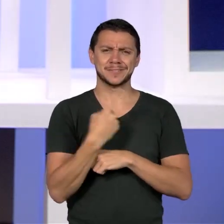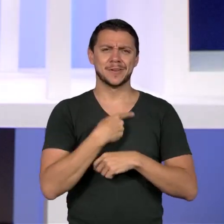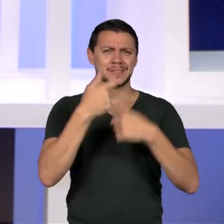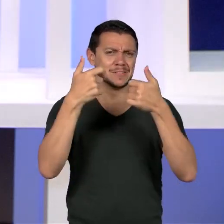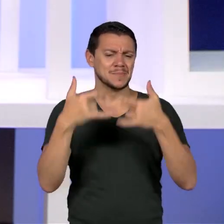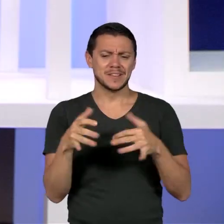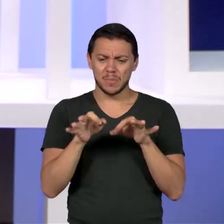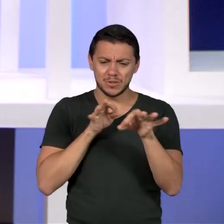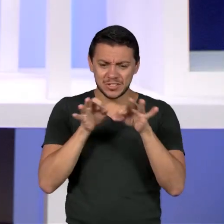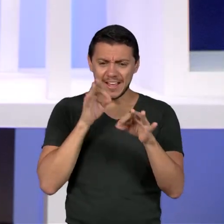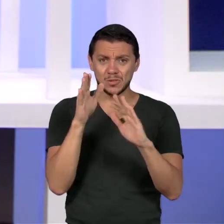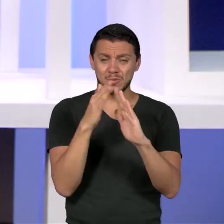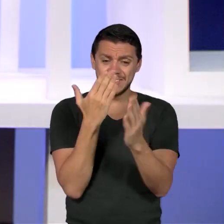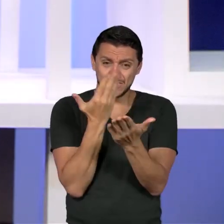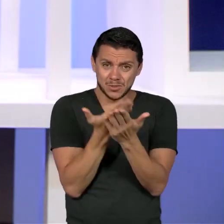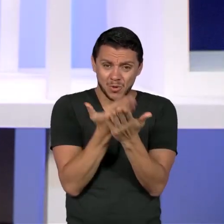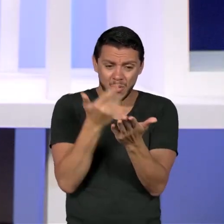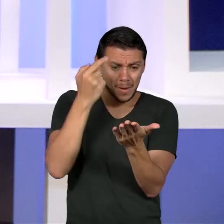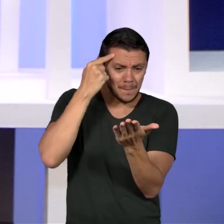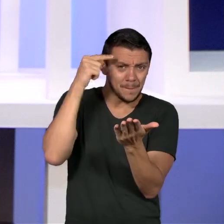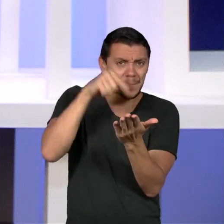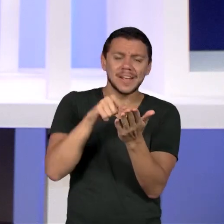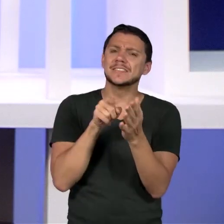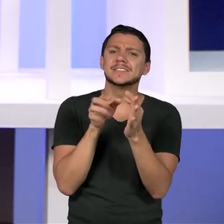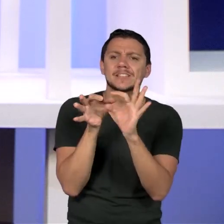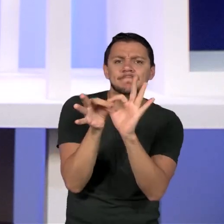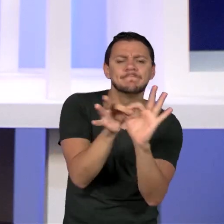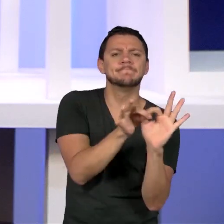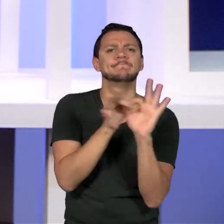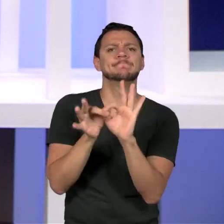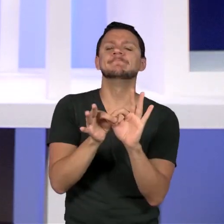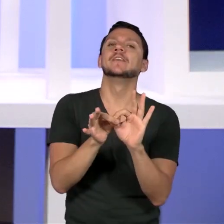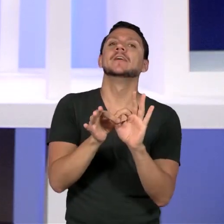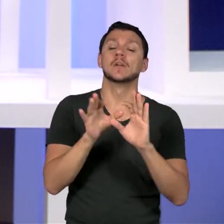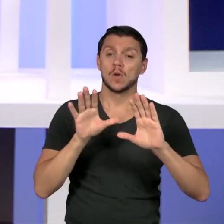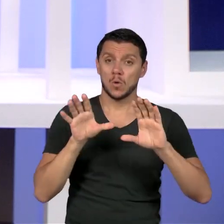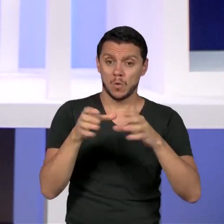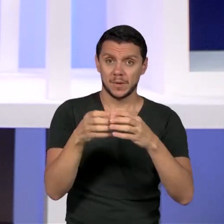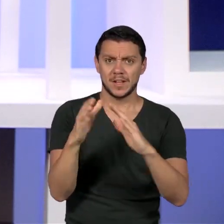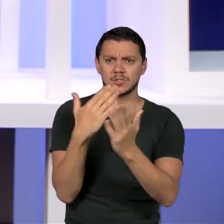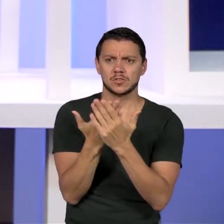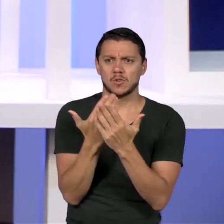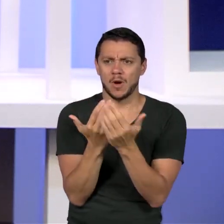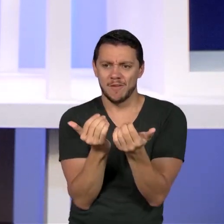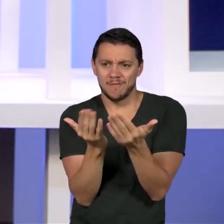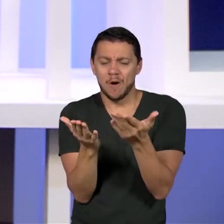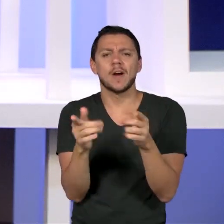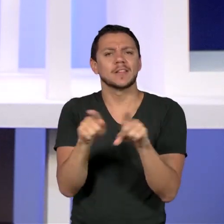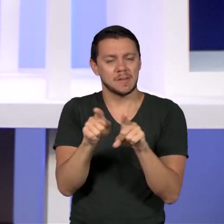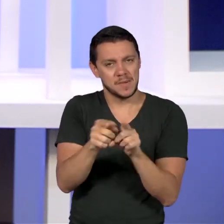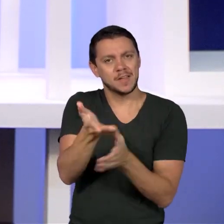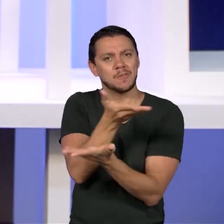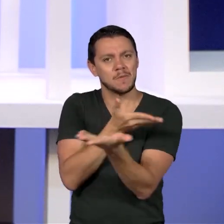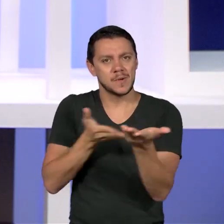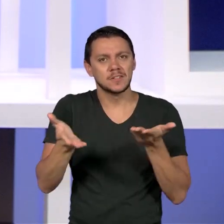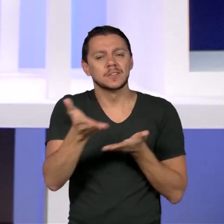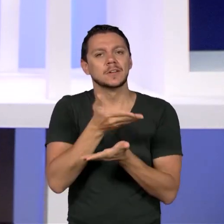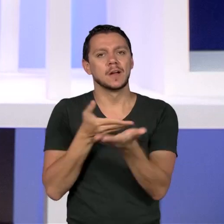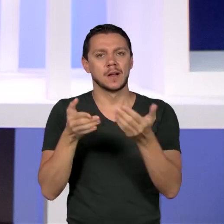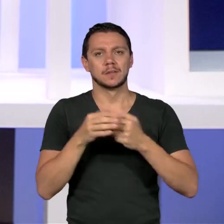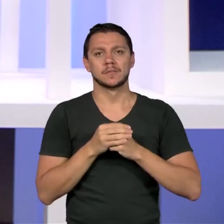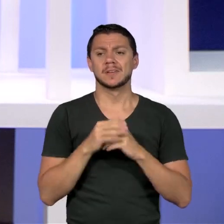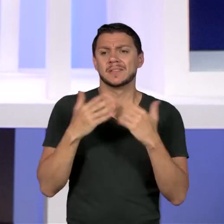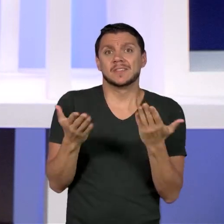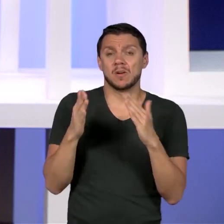instituição que é pensado coletivamente, que é compartilhado com a comunidade escolar. Uma boa escola